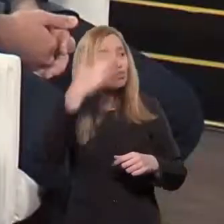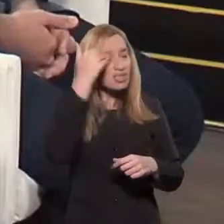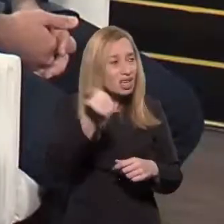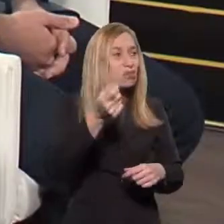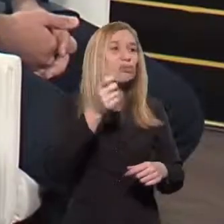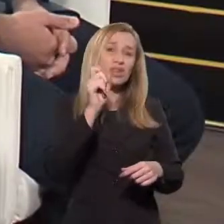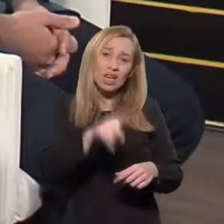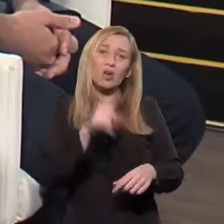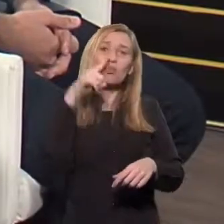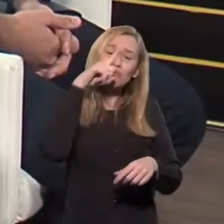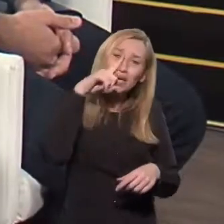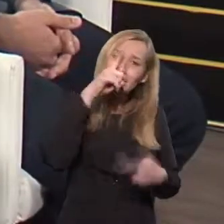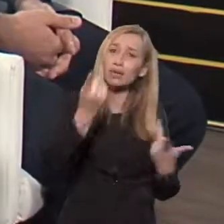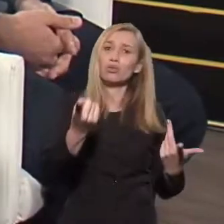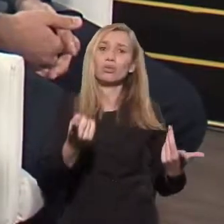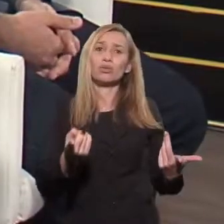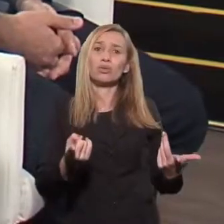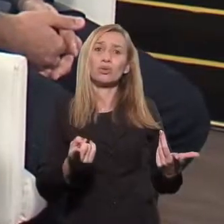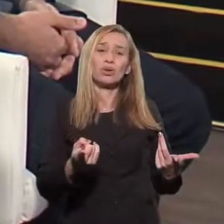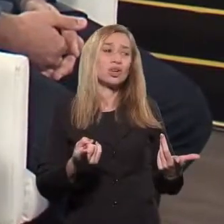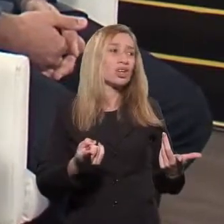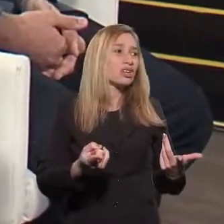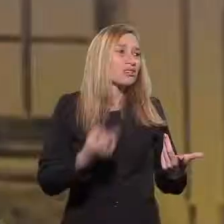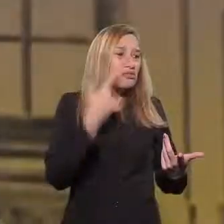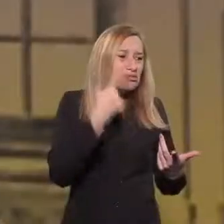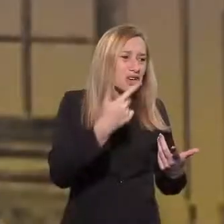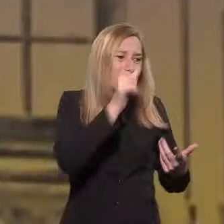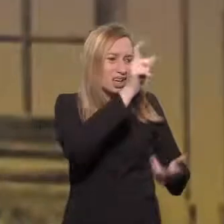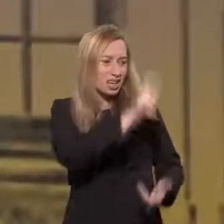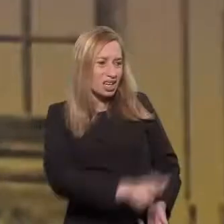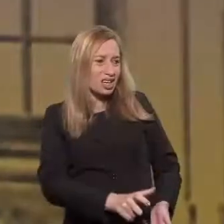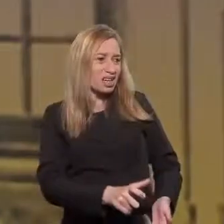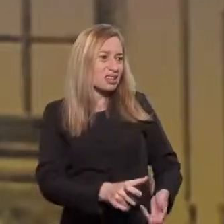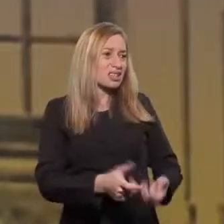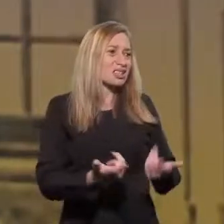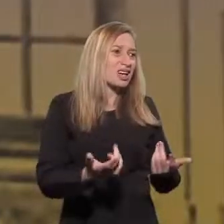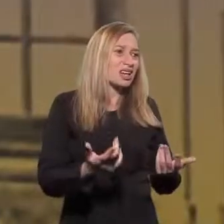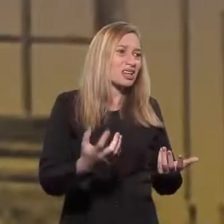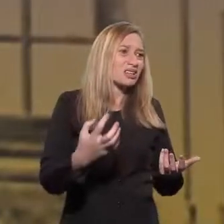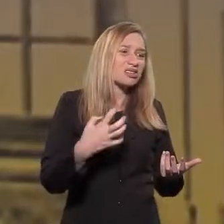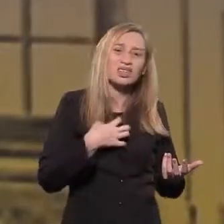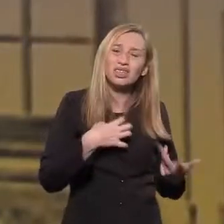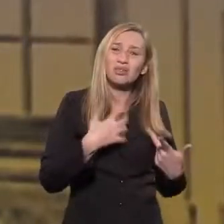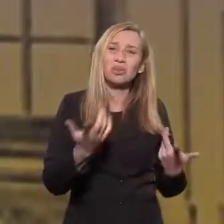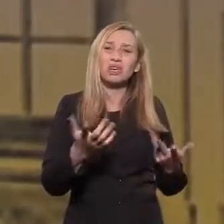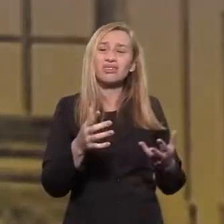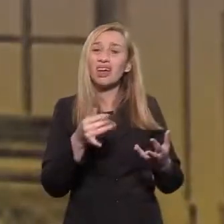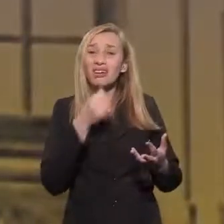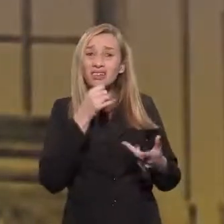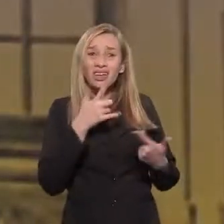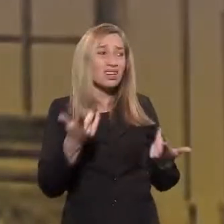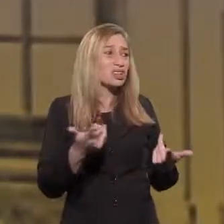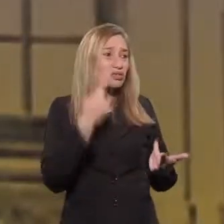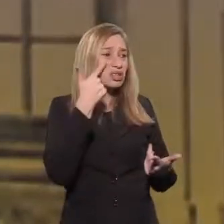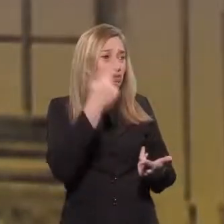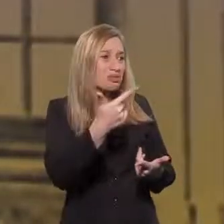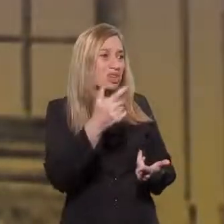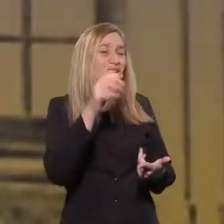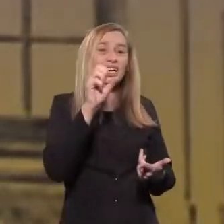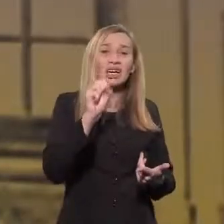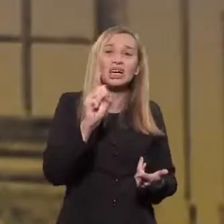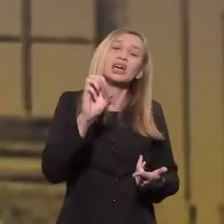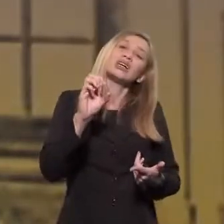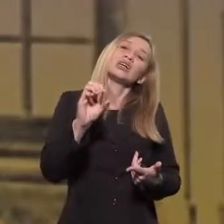é uma criança grave, né? O custo emocional, o custo físico, as sequelas que isso pode ocorrer, que podem causar. Você tem um quadro de